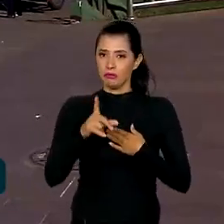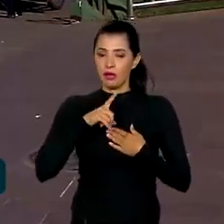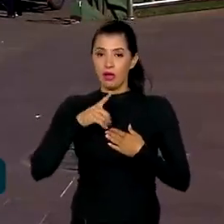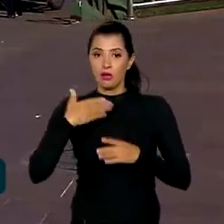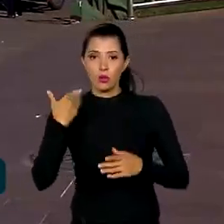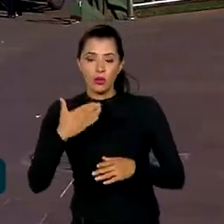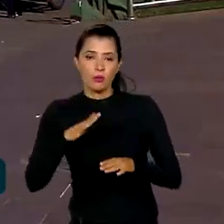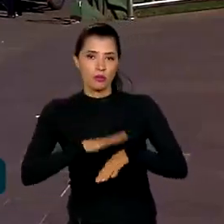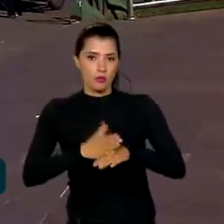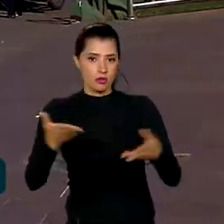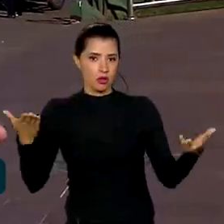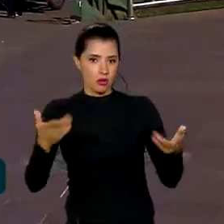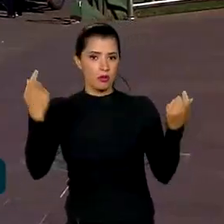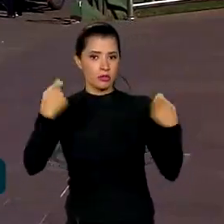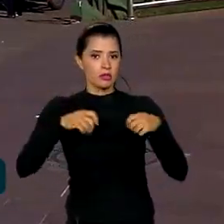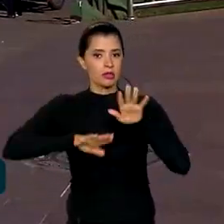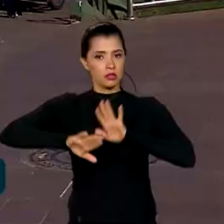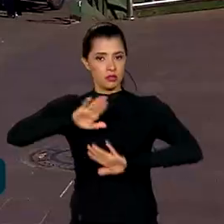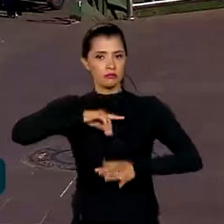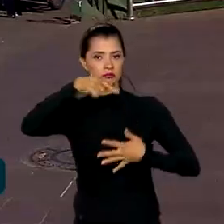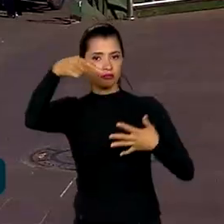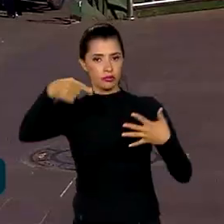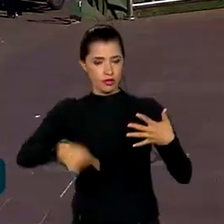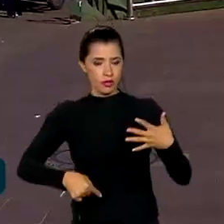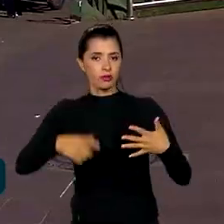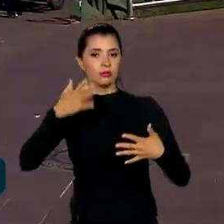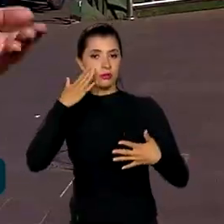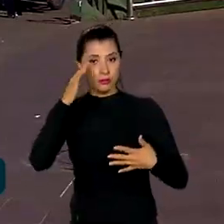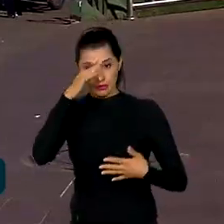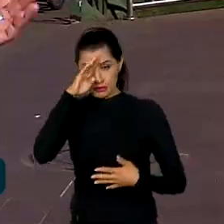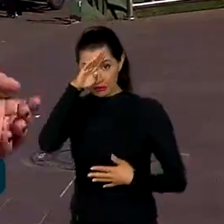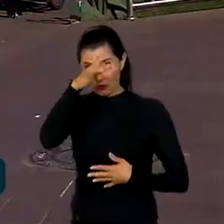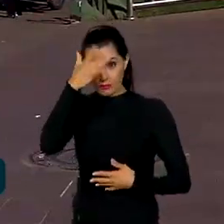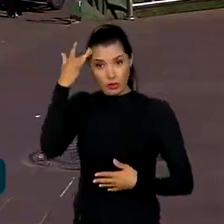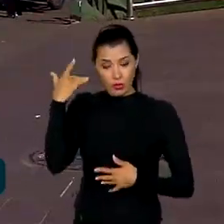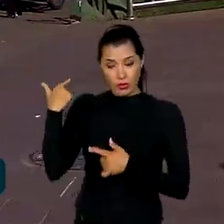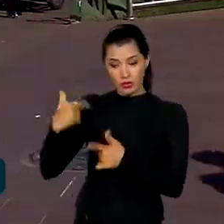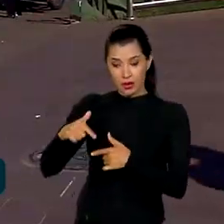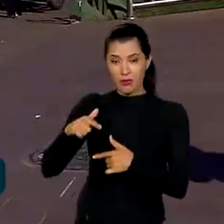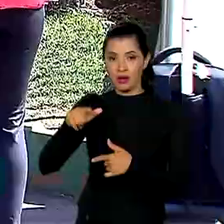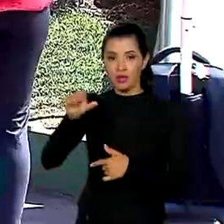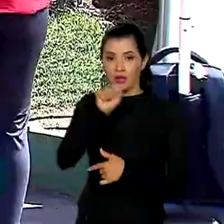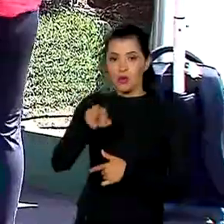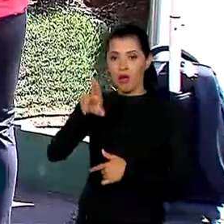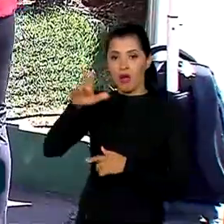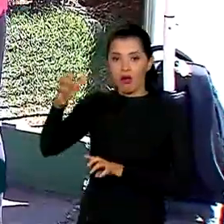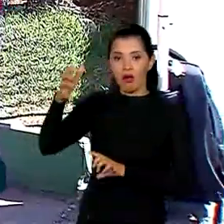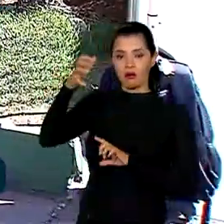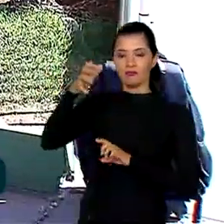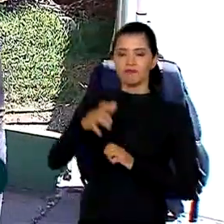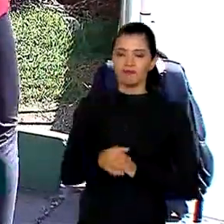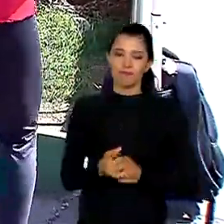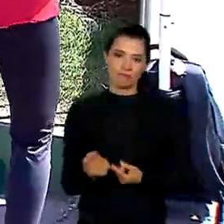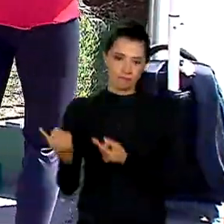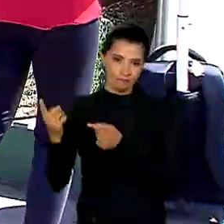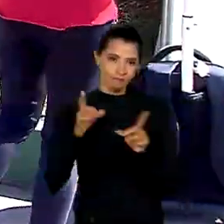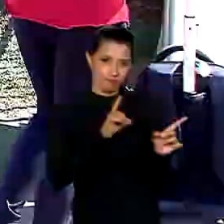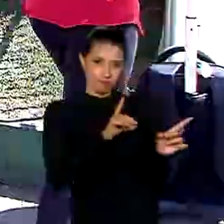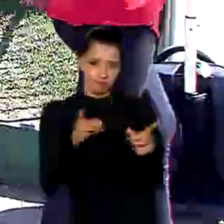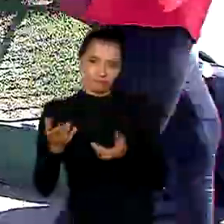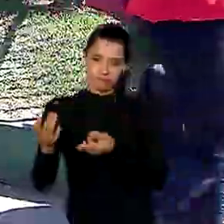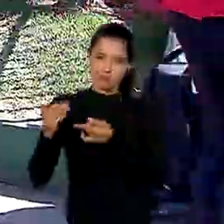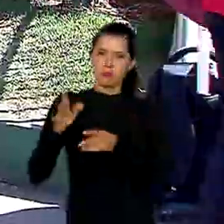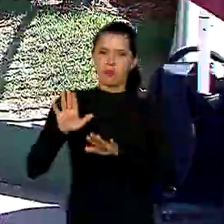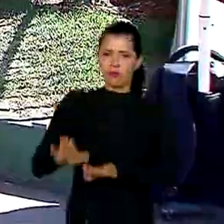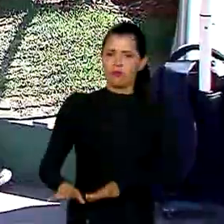calor, é preciso cuidados especiais, principalmente para quem trabalha ao ar livre. Esse vendedor de salgados fica